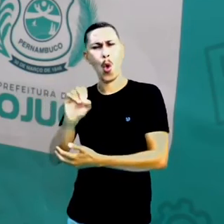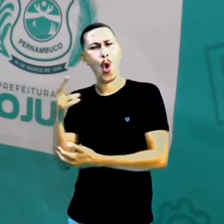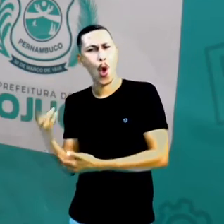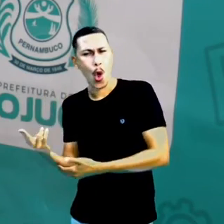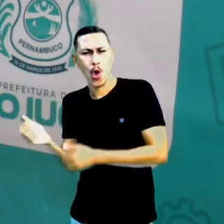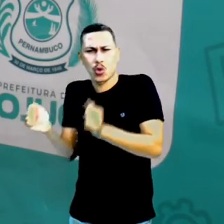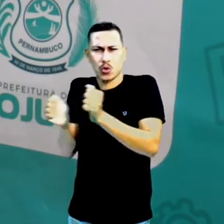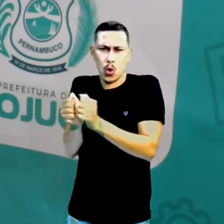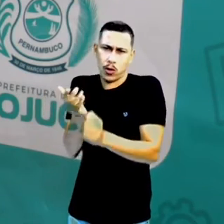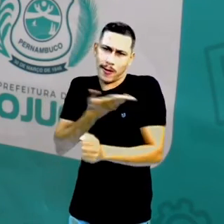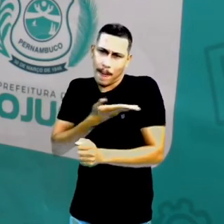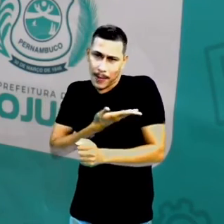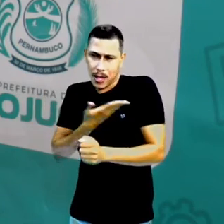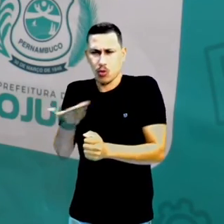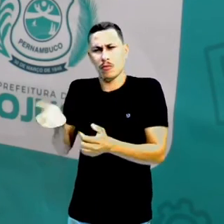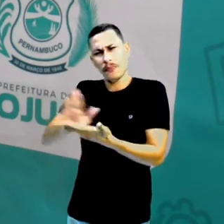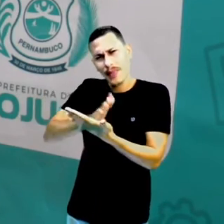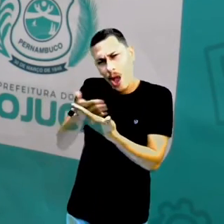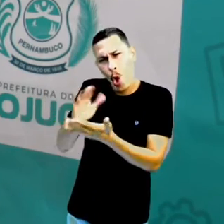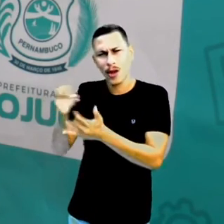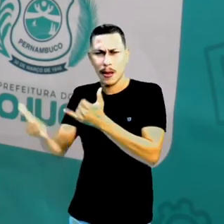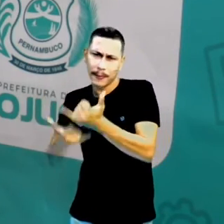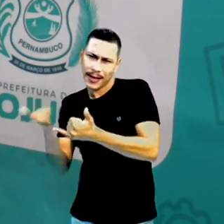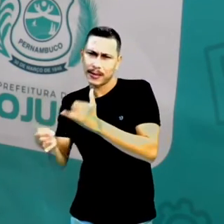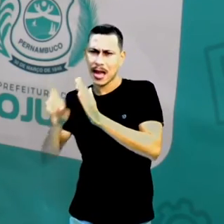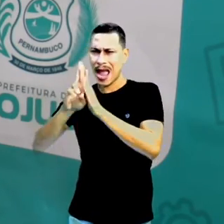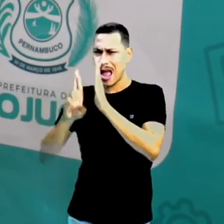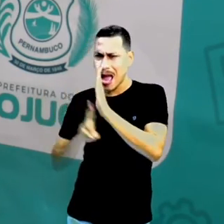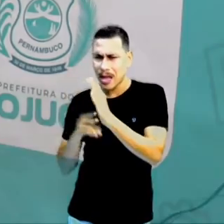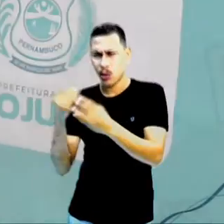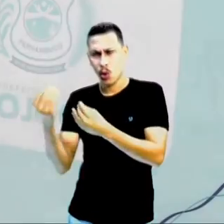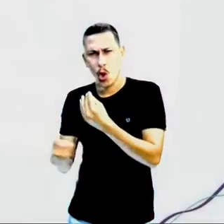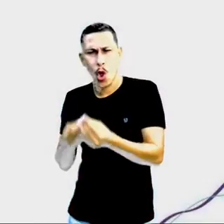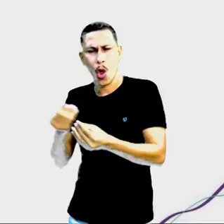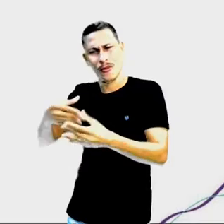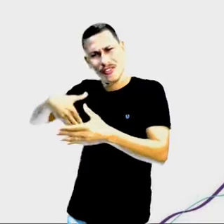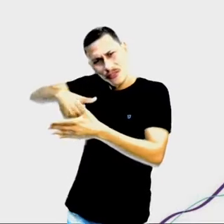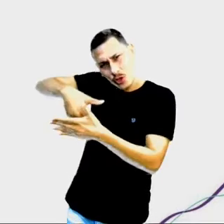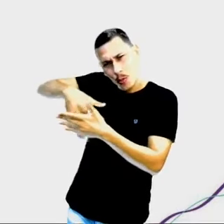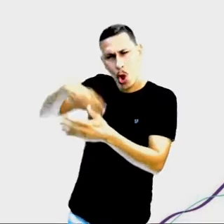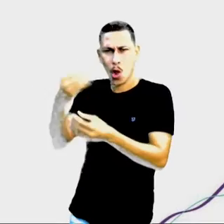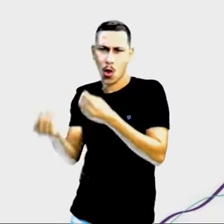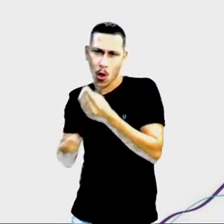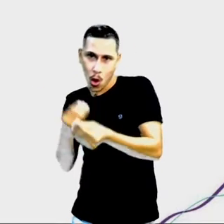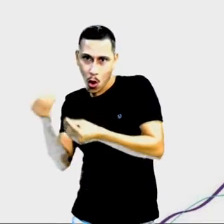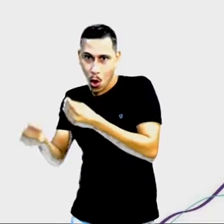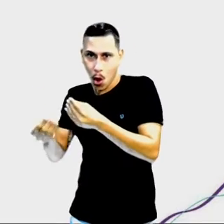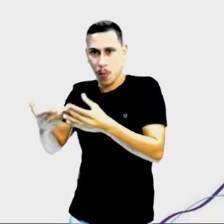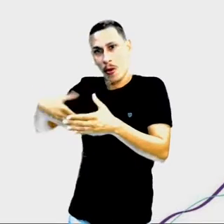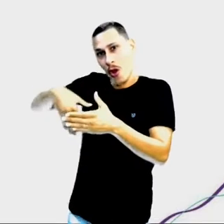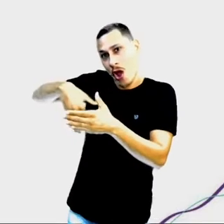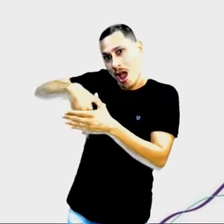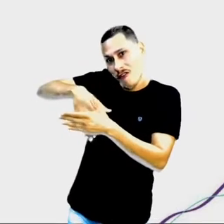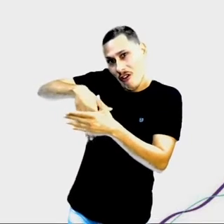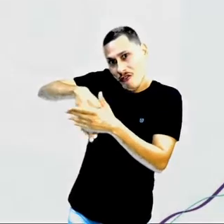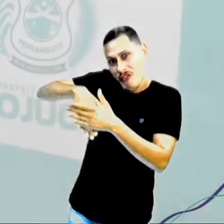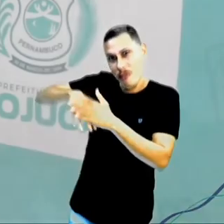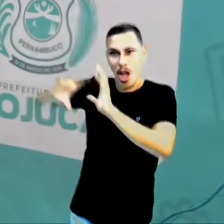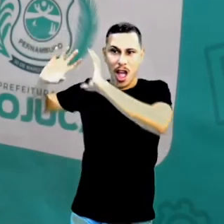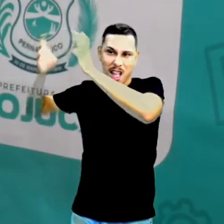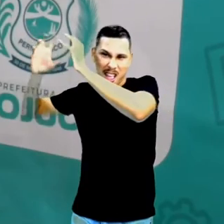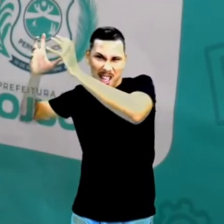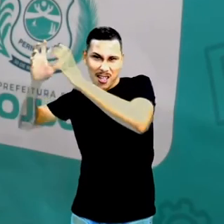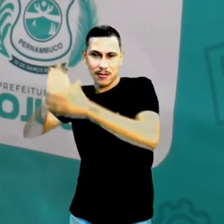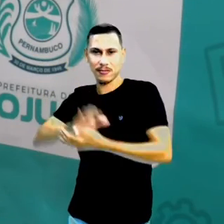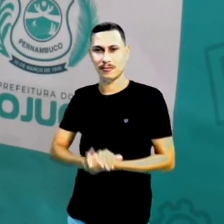Brincadeiras que têm regras Como futebol, como brincadeira de queimada Jogos de